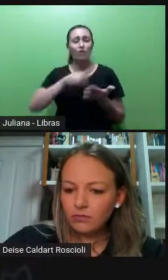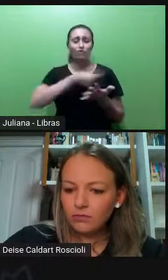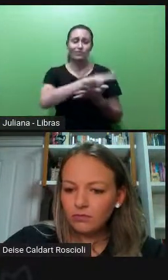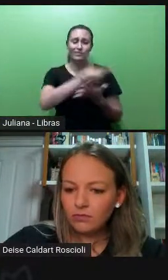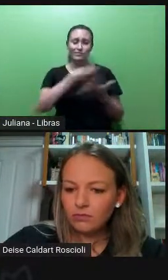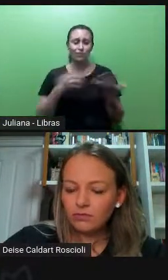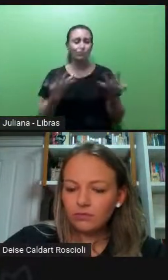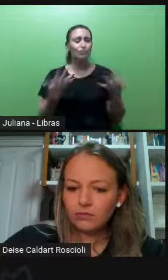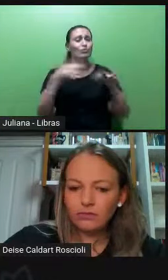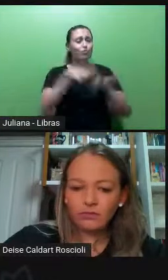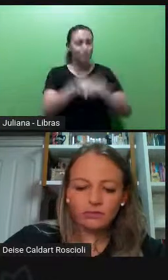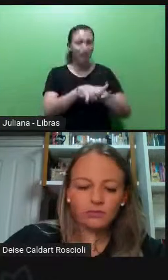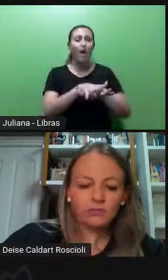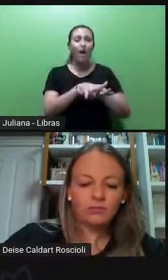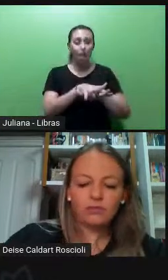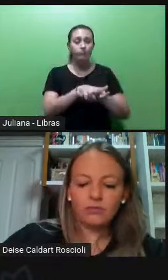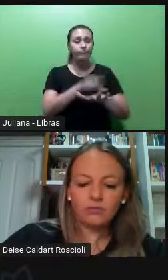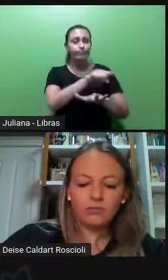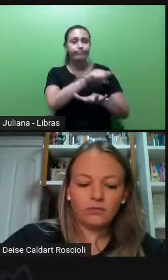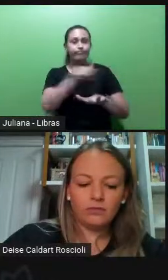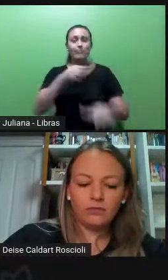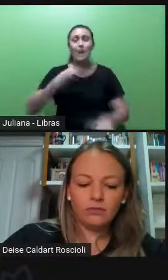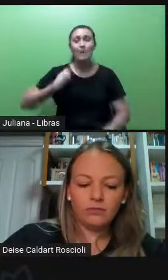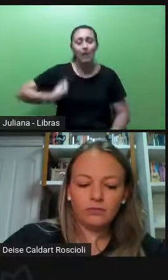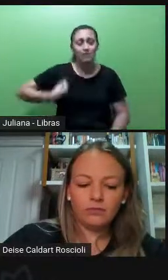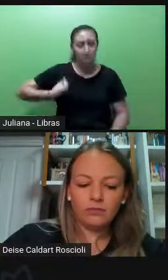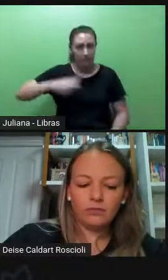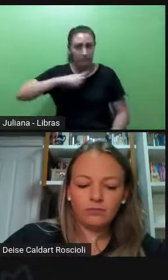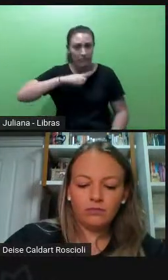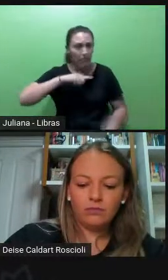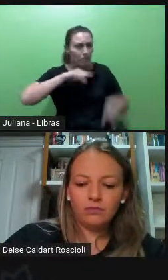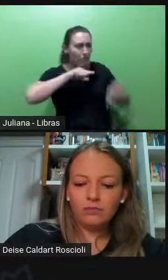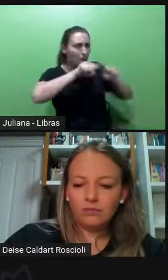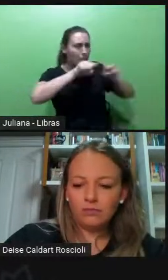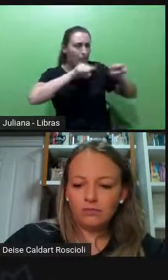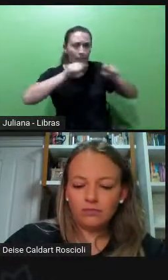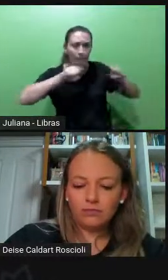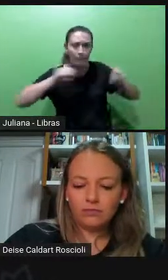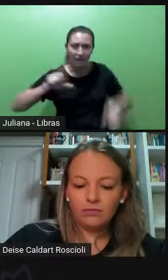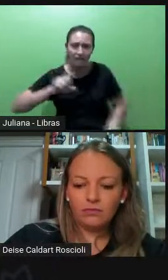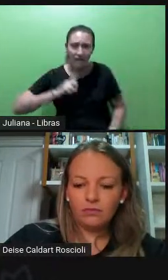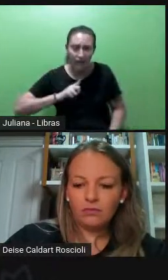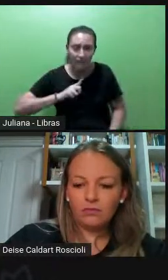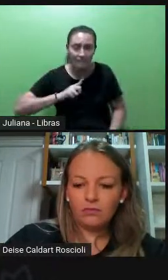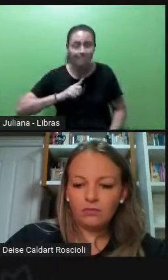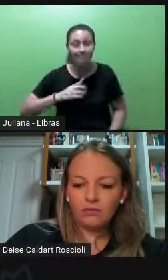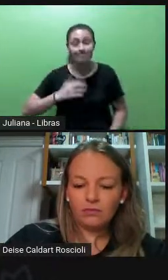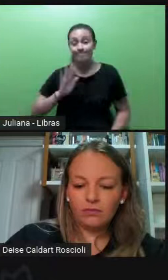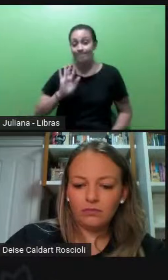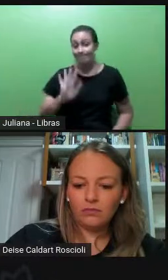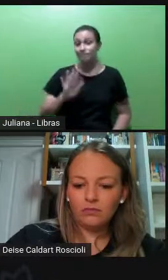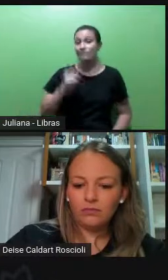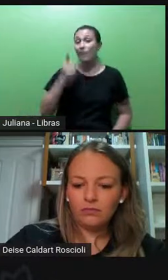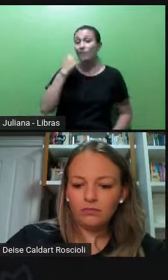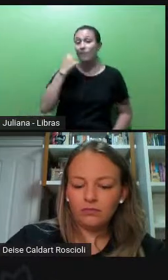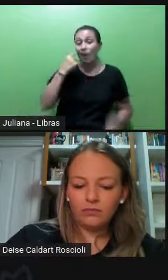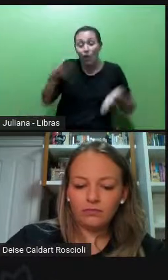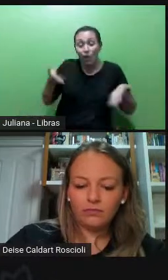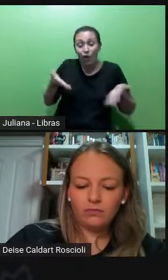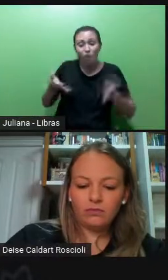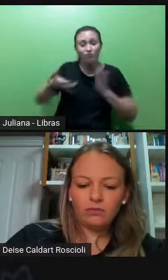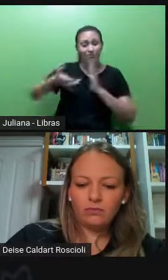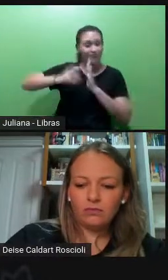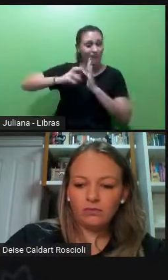a gente tem que ter essas pessoas presentes em todos os espaços de trabalho. E hoje, se nós olharmos os dados, especialmente no